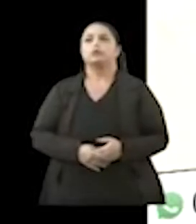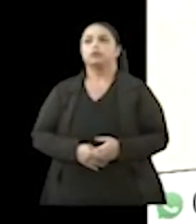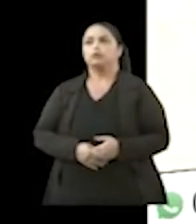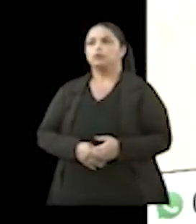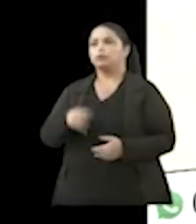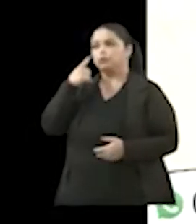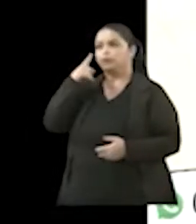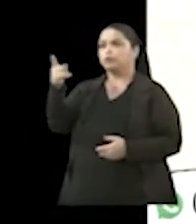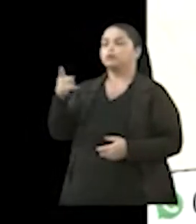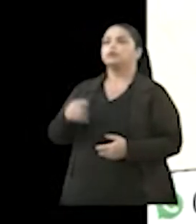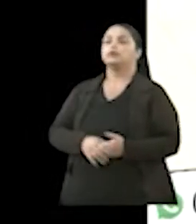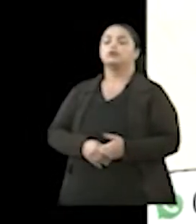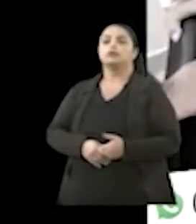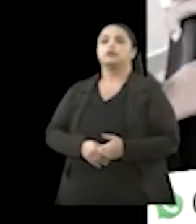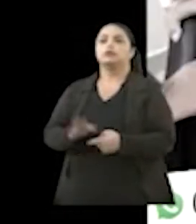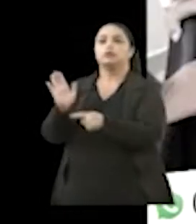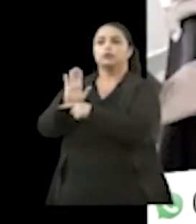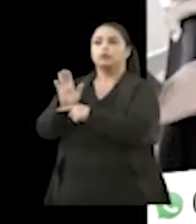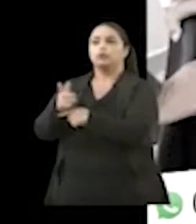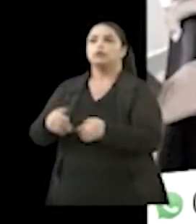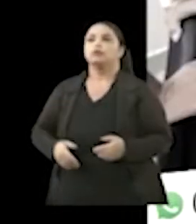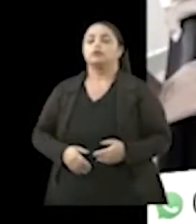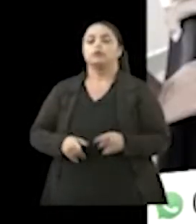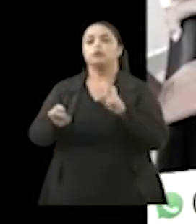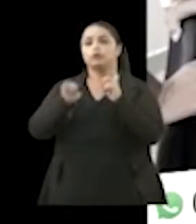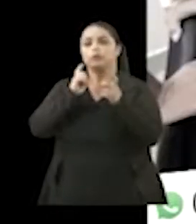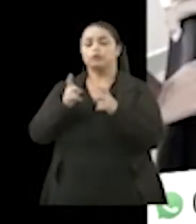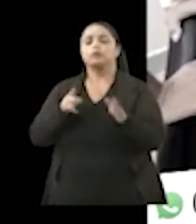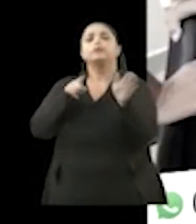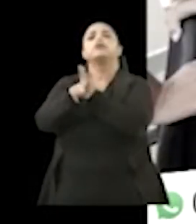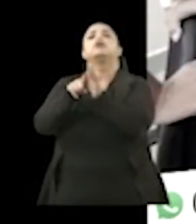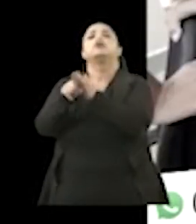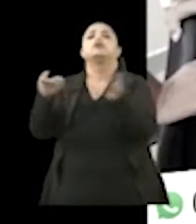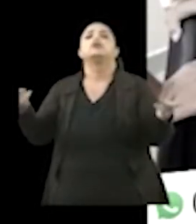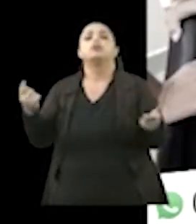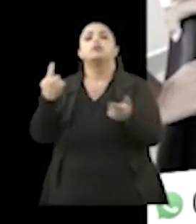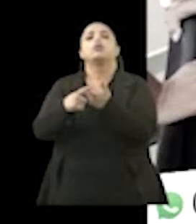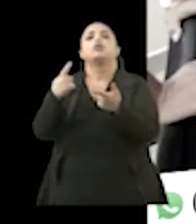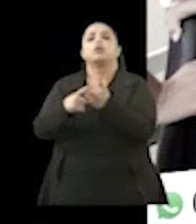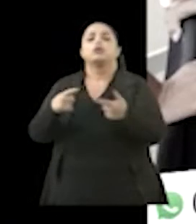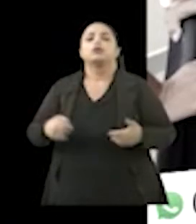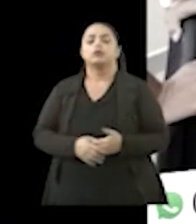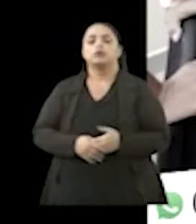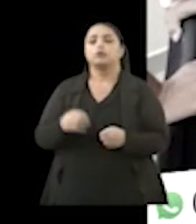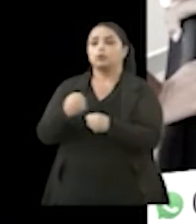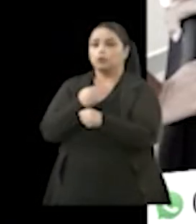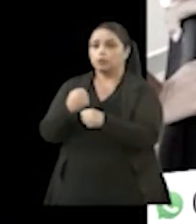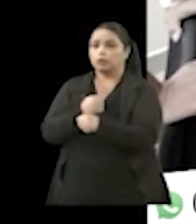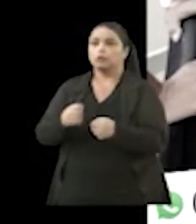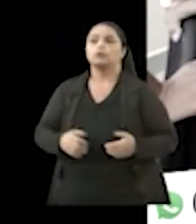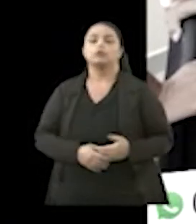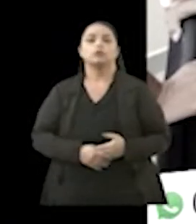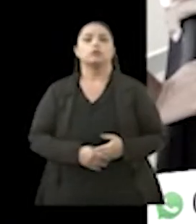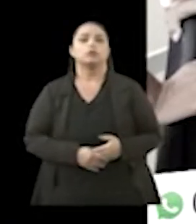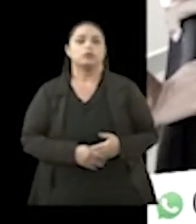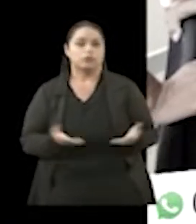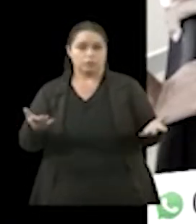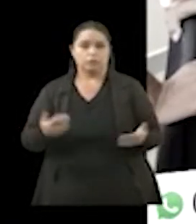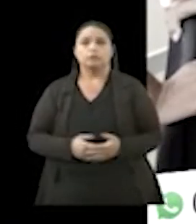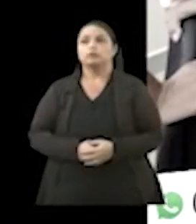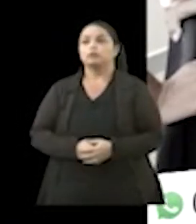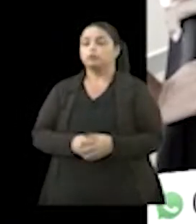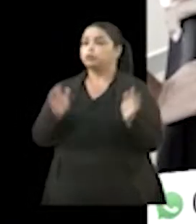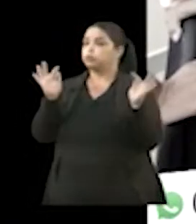O vereador Gessé Silva relatou que emendas parlamentares enviadas para a maternidade do Agamute em 2020 não foram gastas